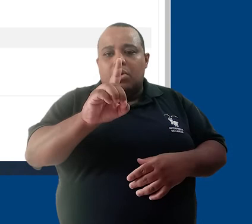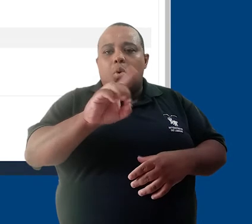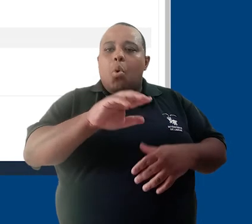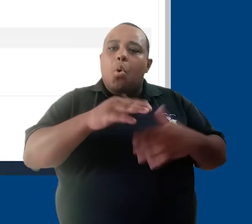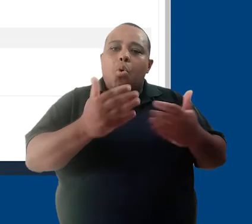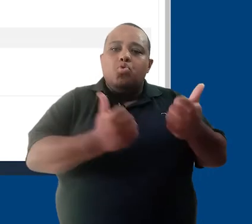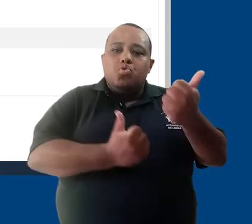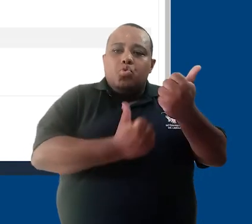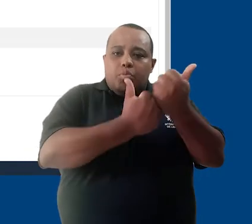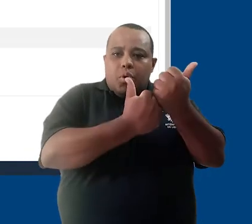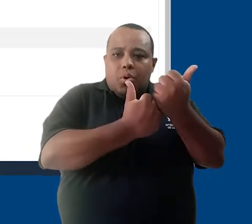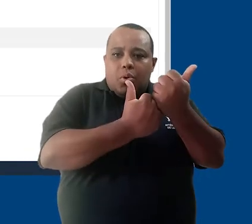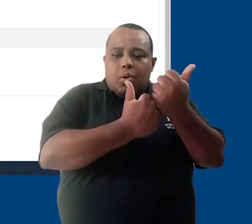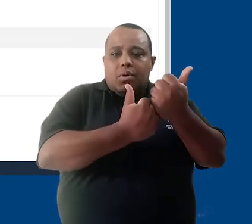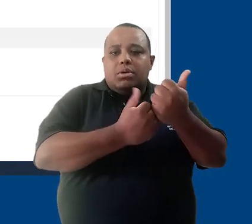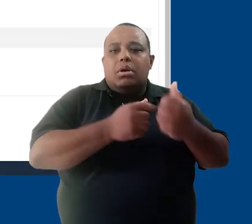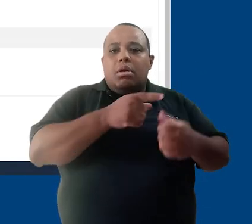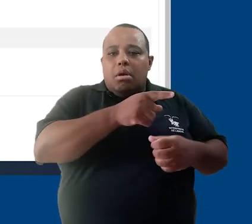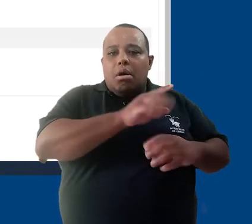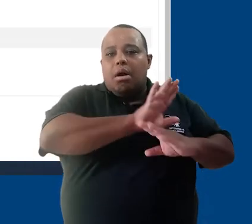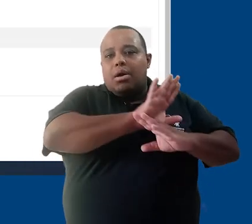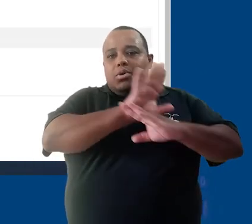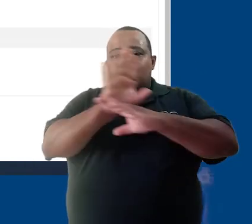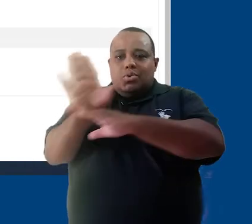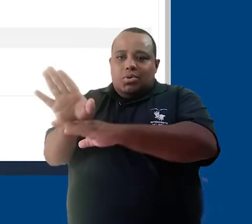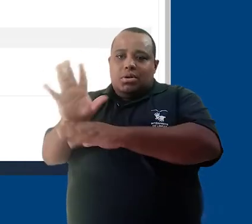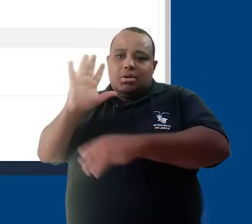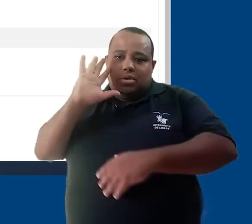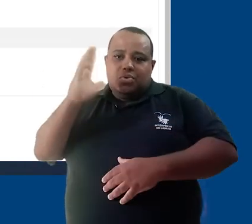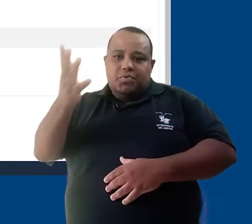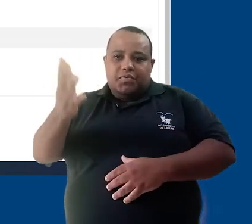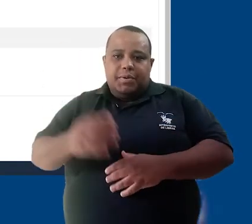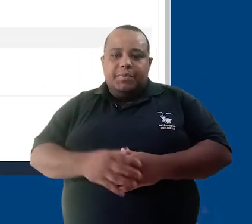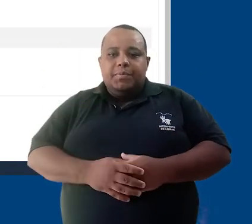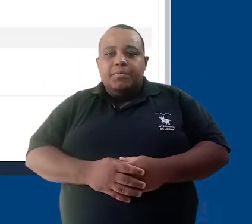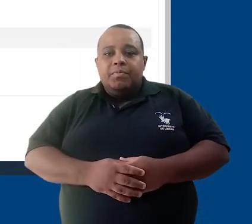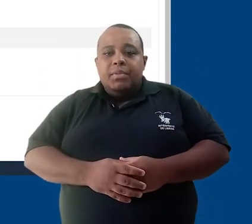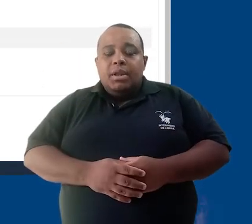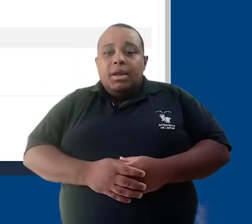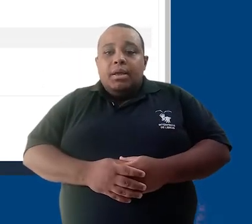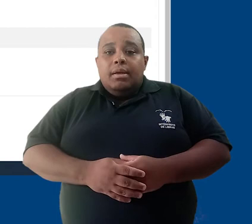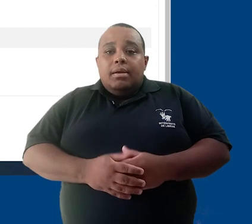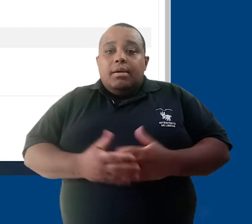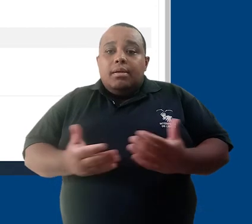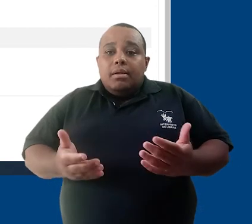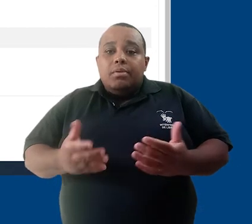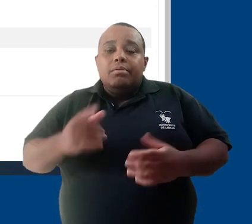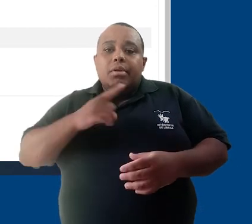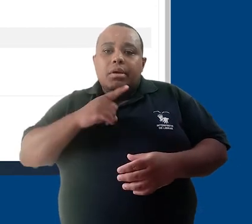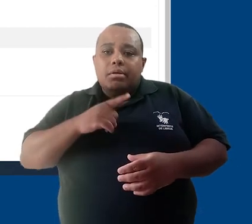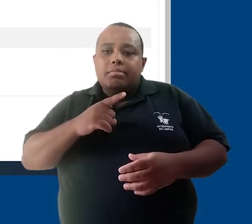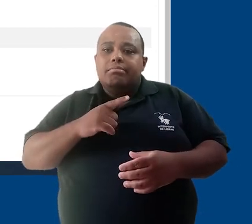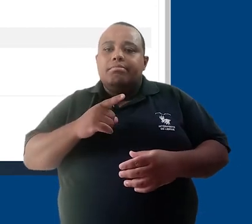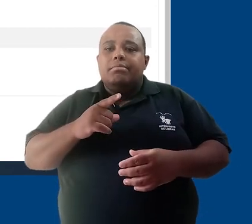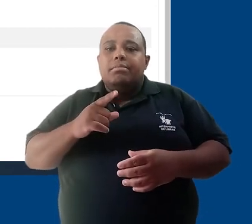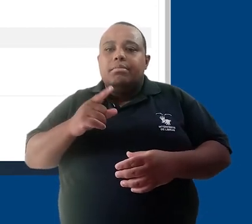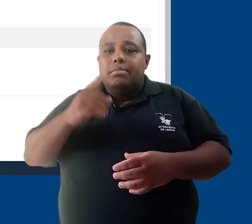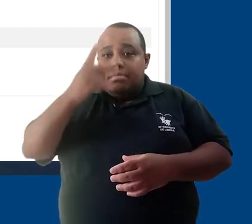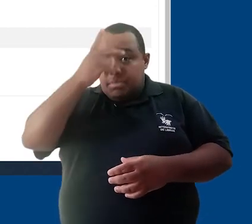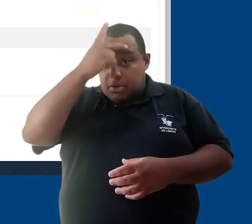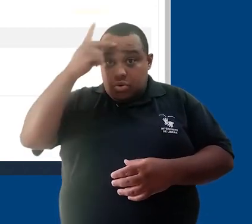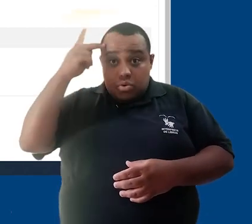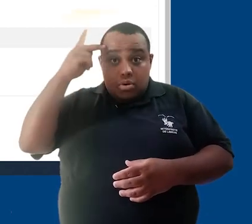entrar em contato com coordenação e suporte para que as devidas providências sejam tomadas. Em se tratando dessas